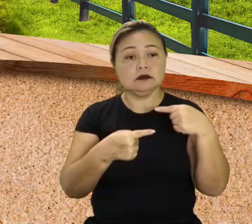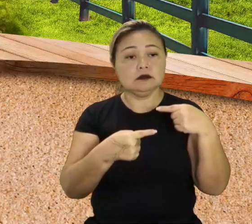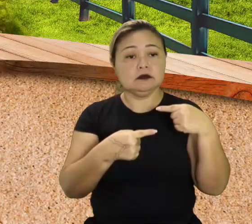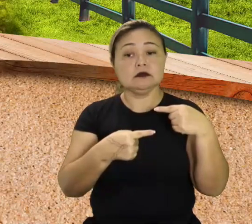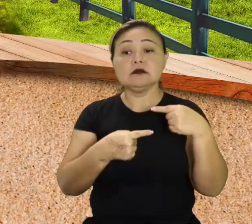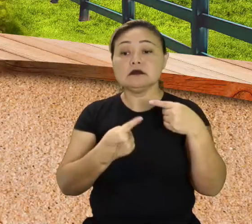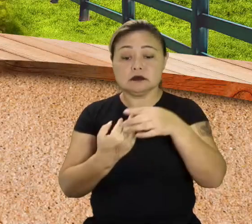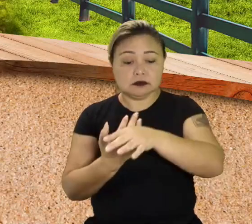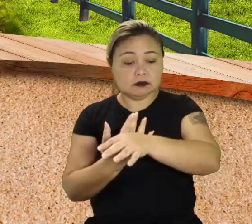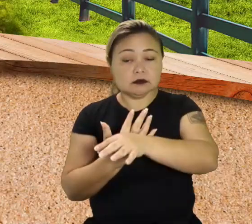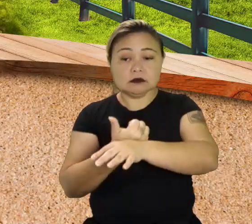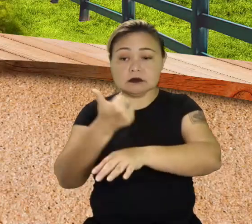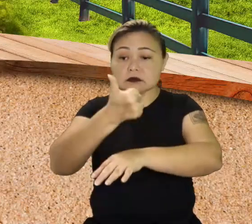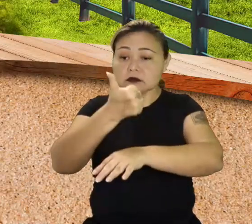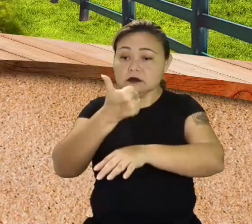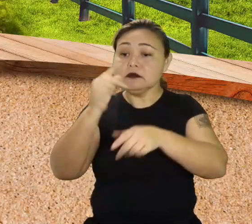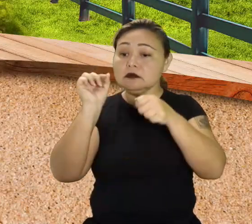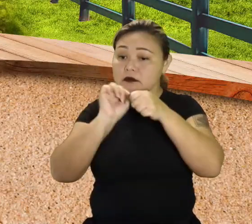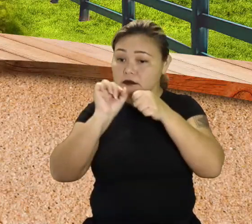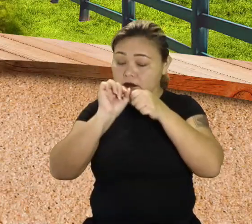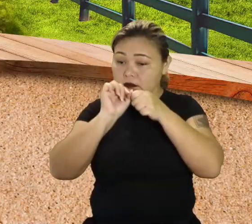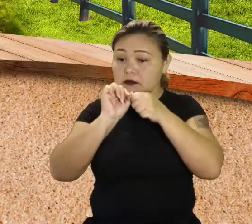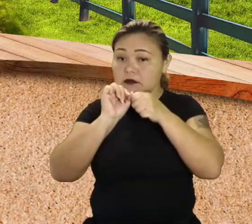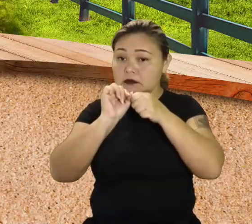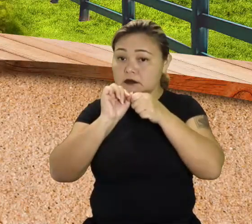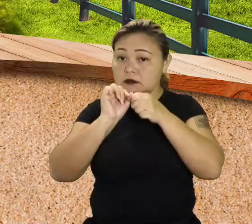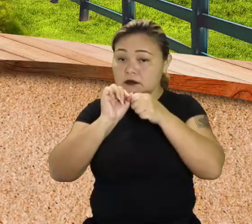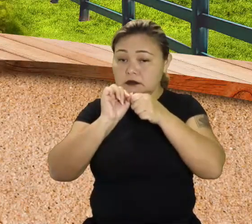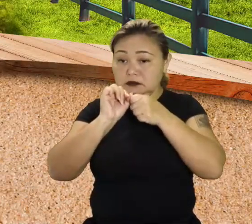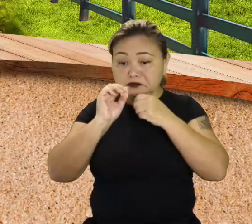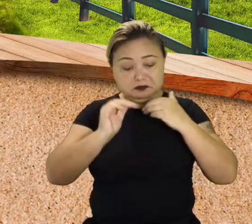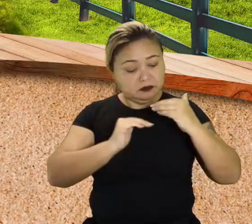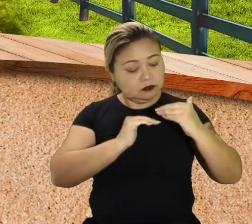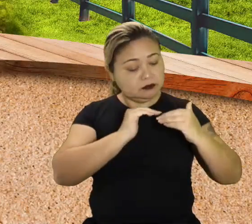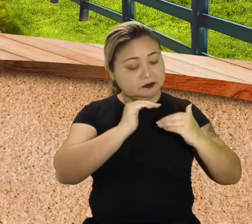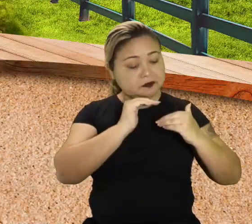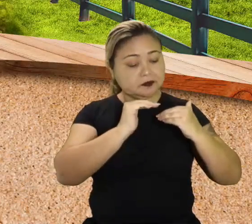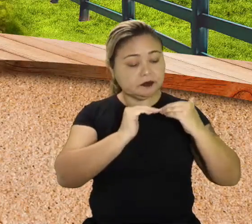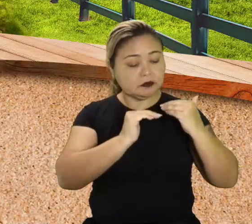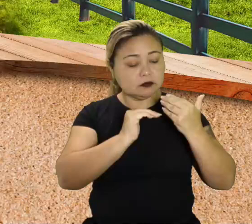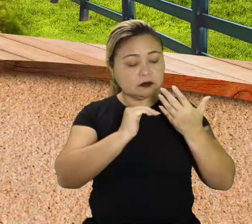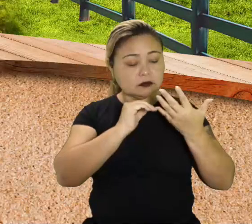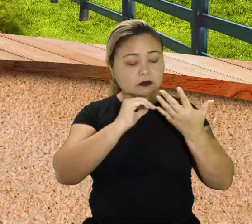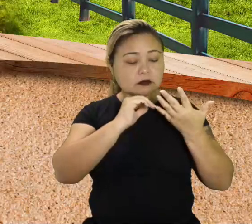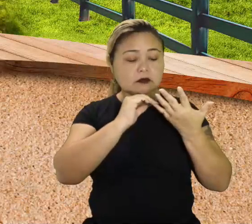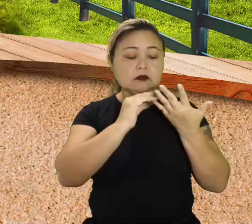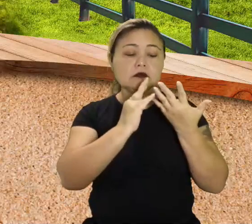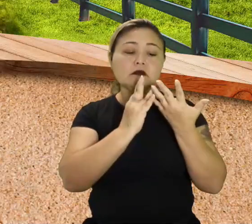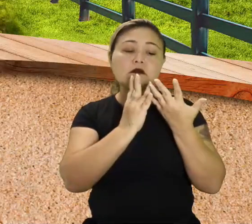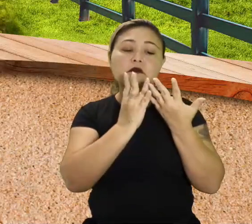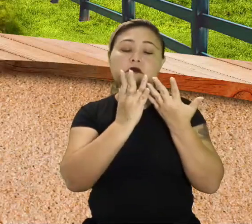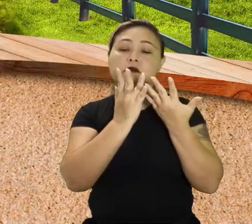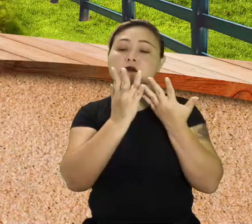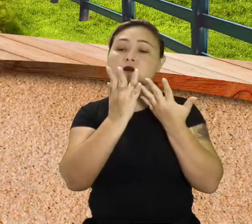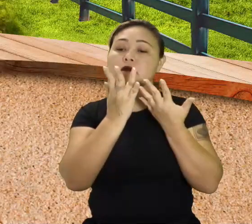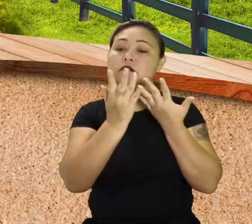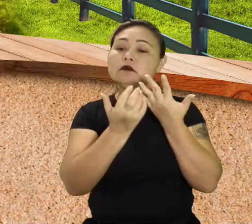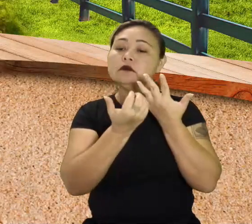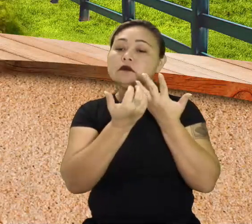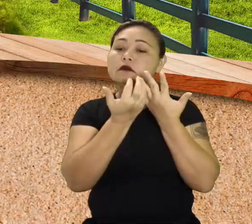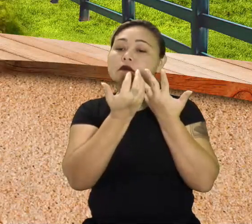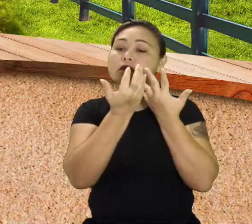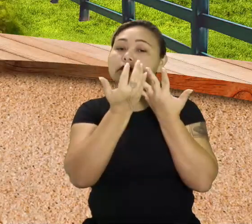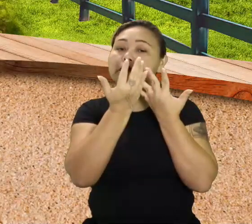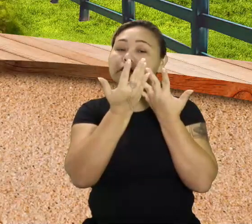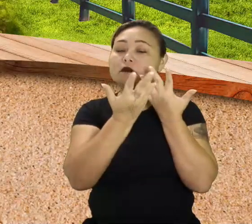nativa. Primeiro ela vai produzir. Produzir não. Vai se desenvolver. Florescer e produz, né?